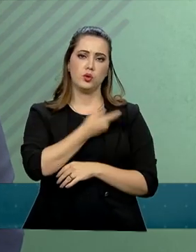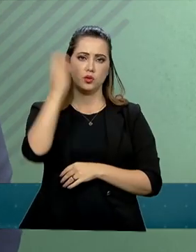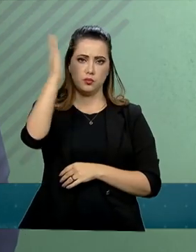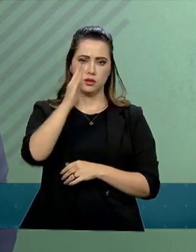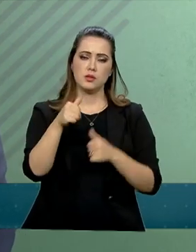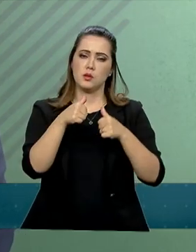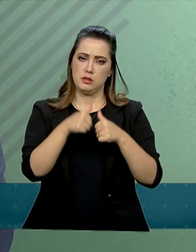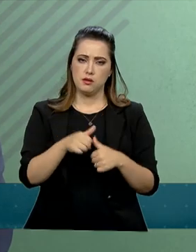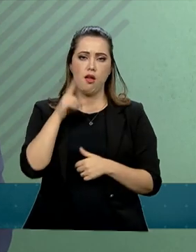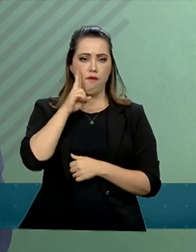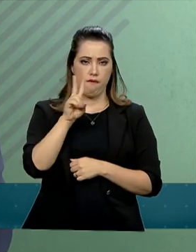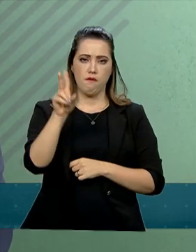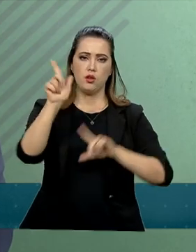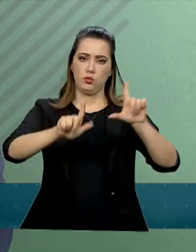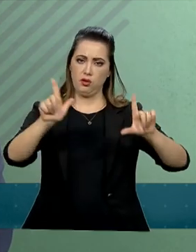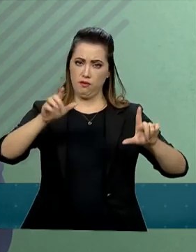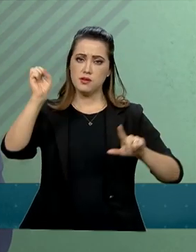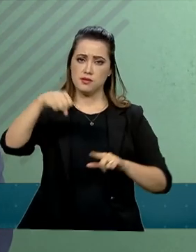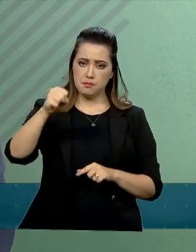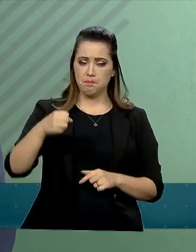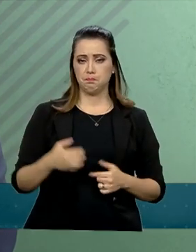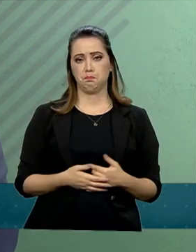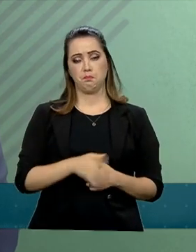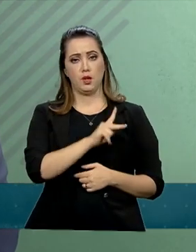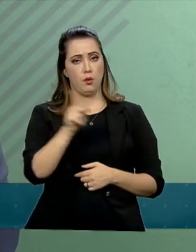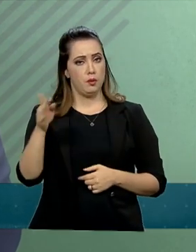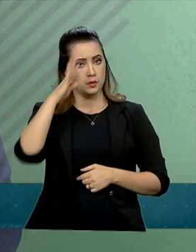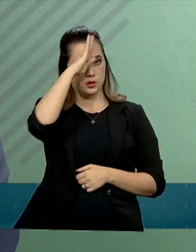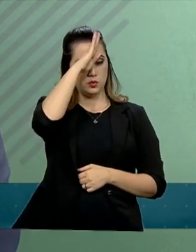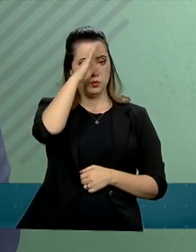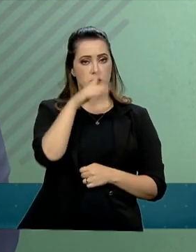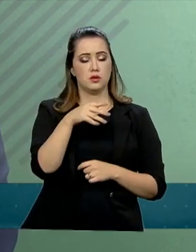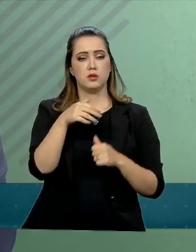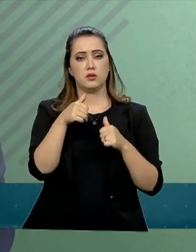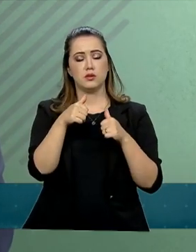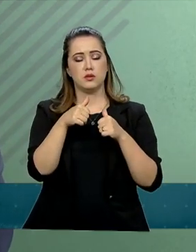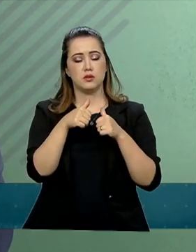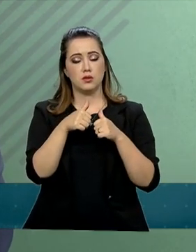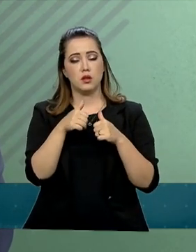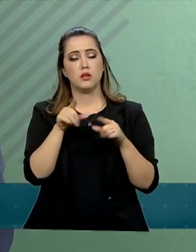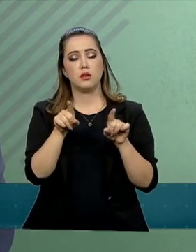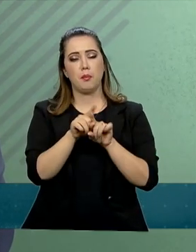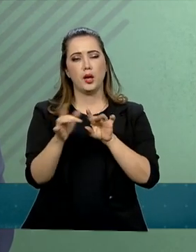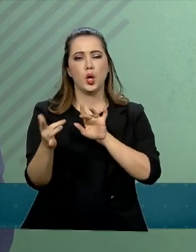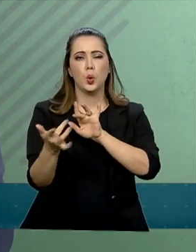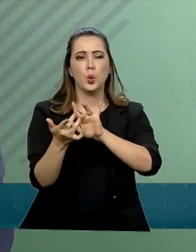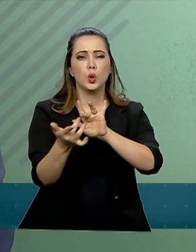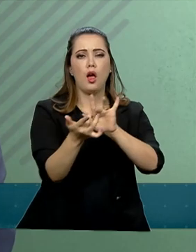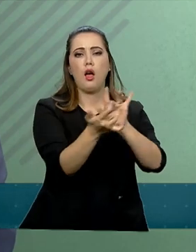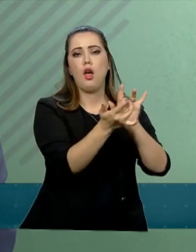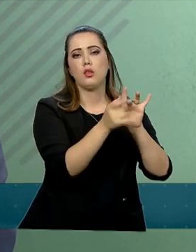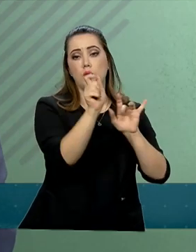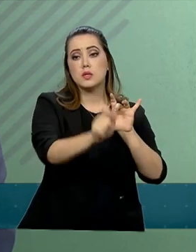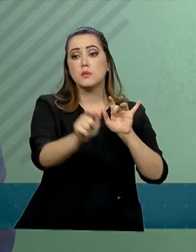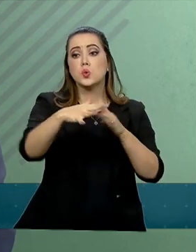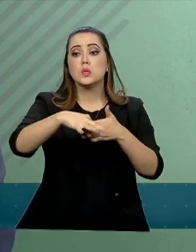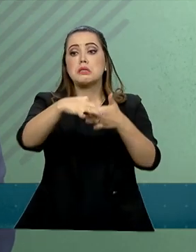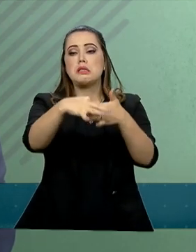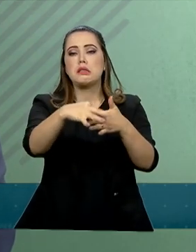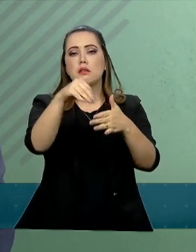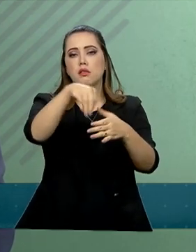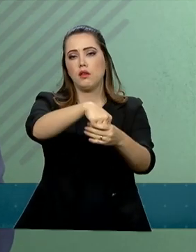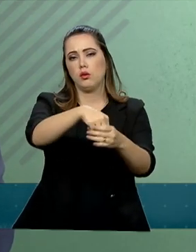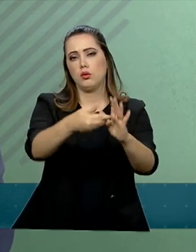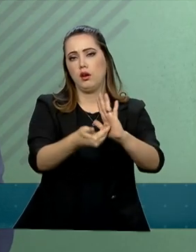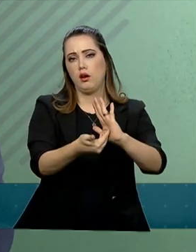nesse momento. O presidente vem acompanhando também, por meio de contato com os seus líderes, os quais eu já